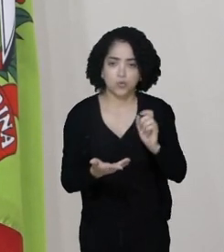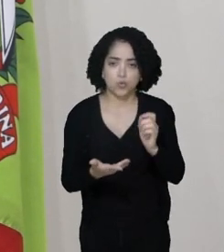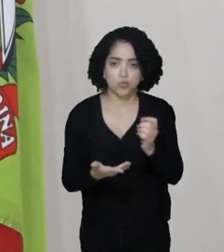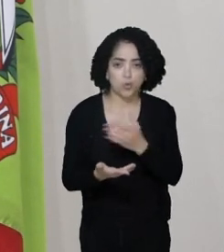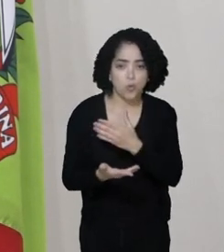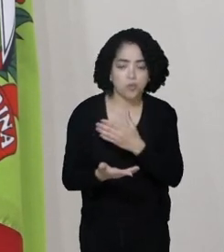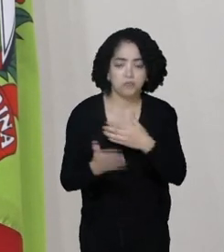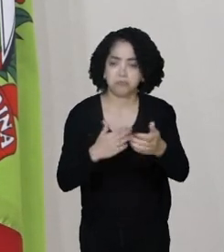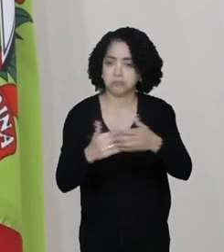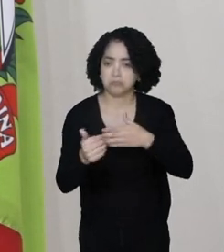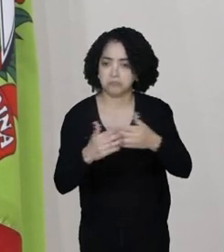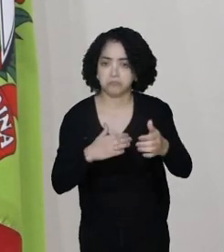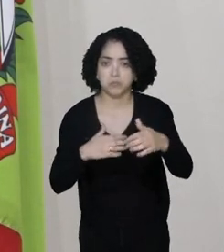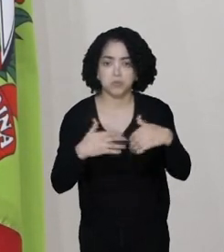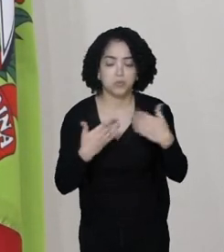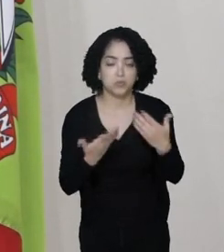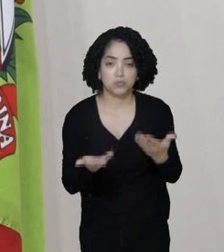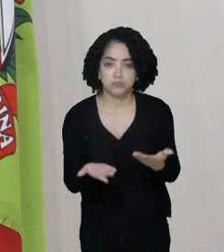ele qual for,